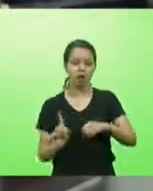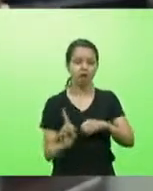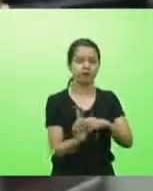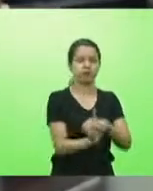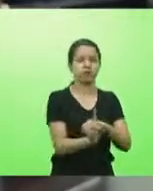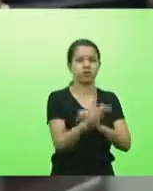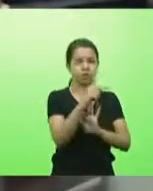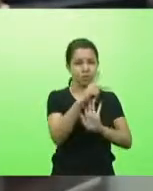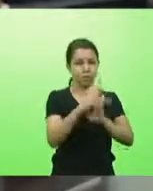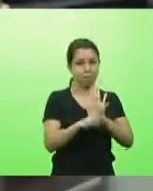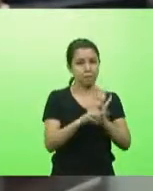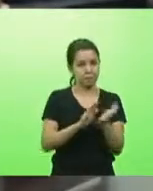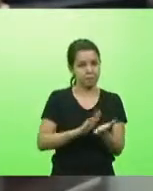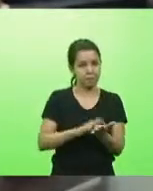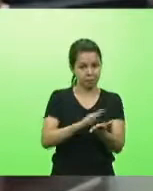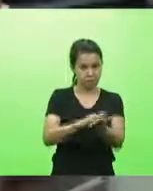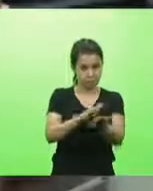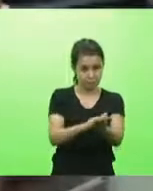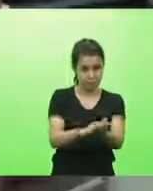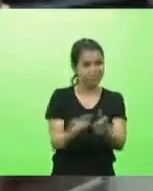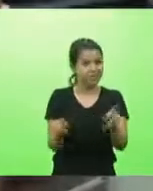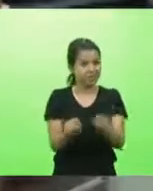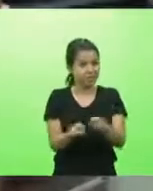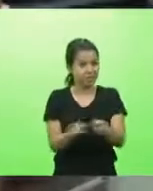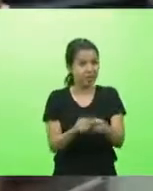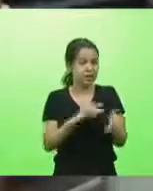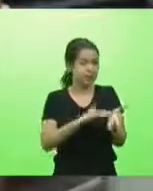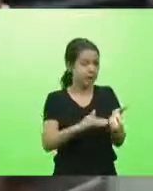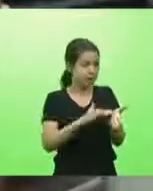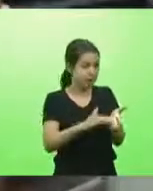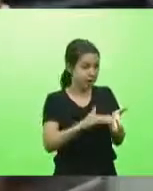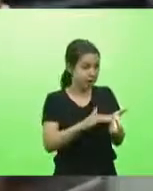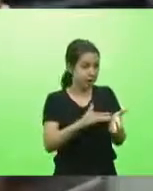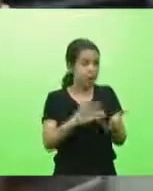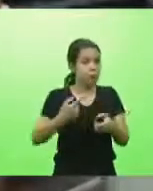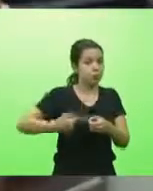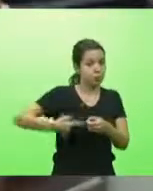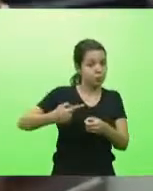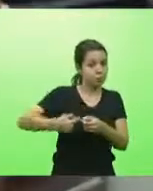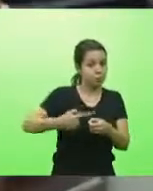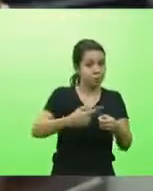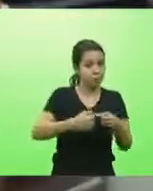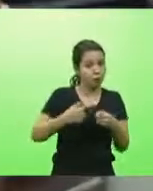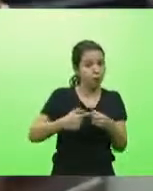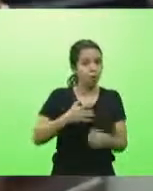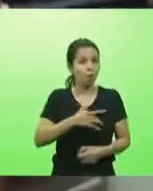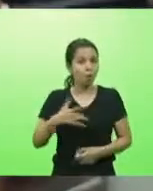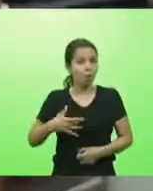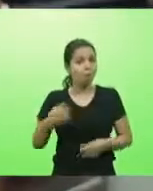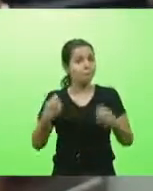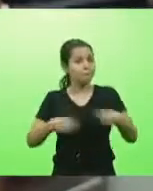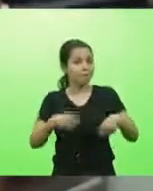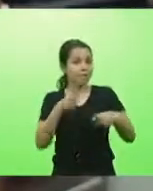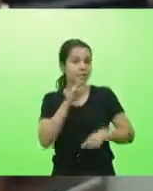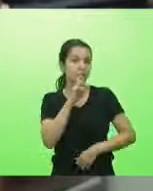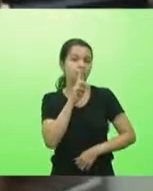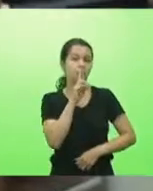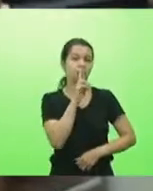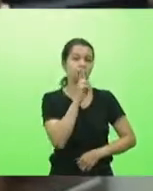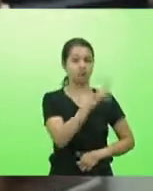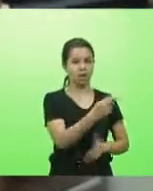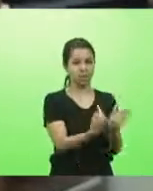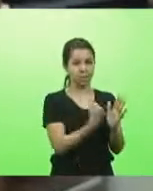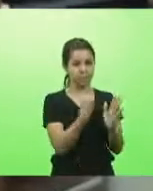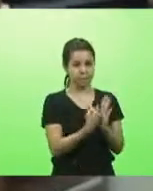momento, as secretarias municipais de saúde precisam responder a um questionário. As lideranças do Grupo de